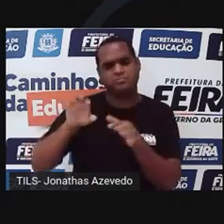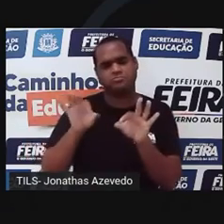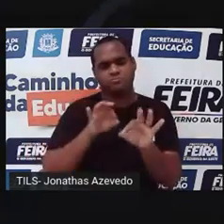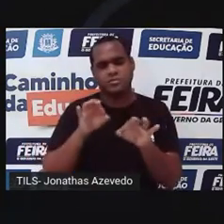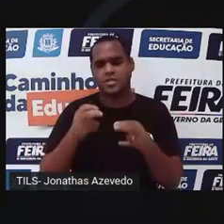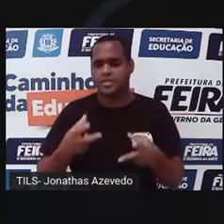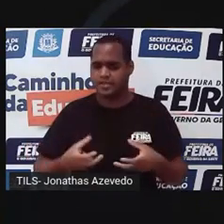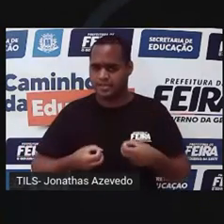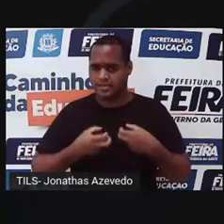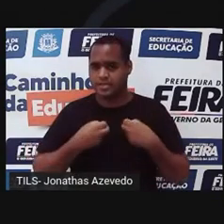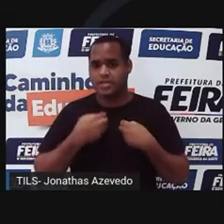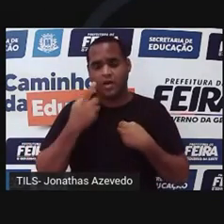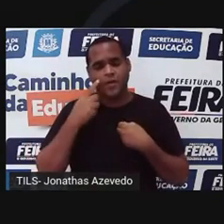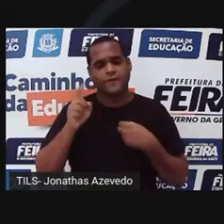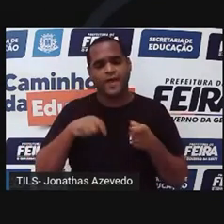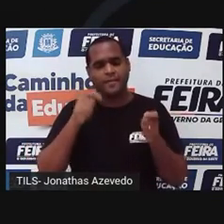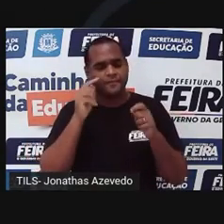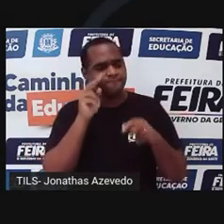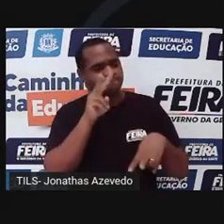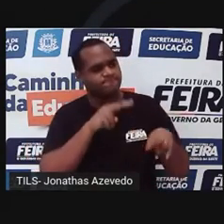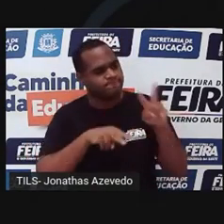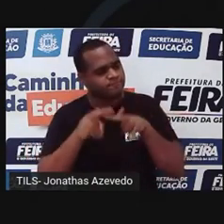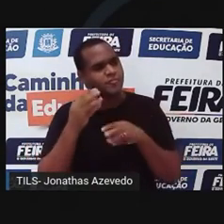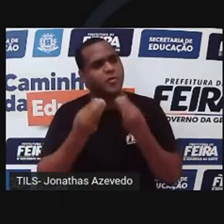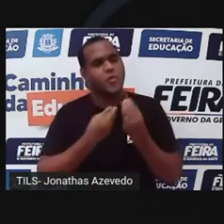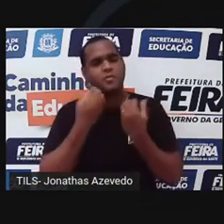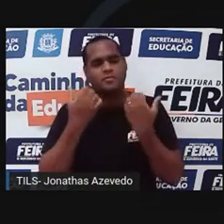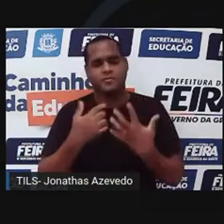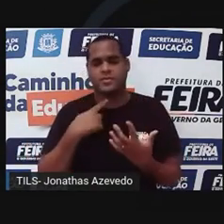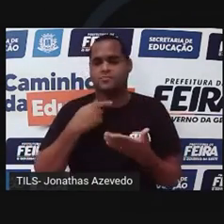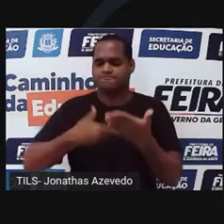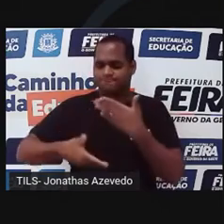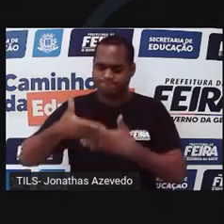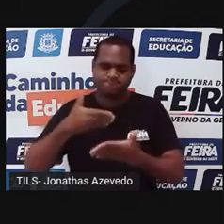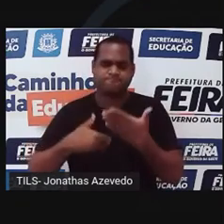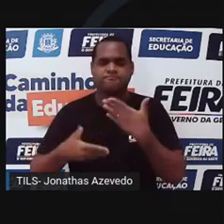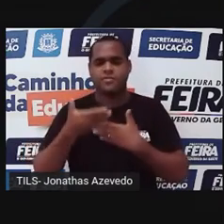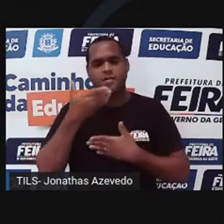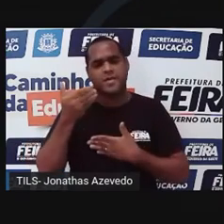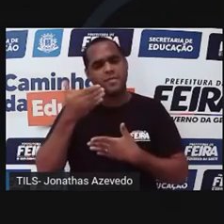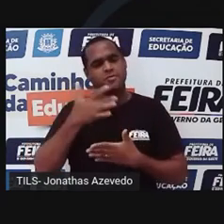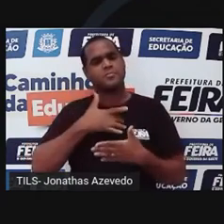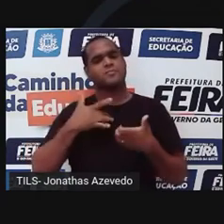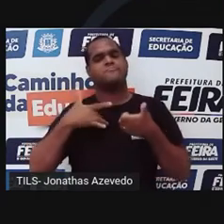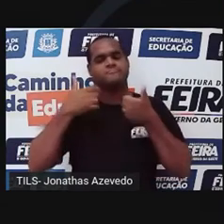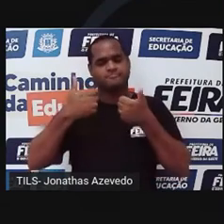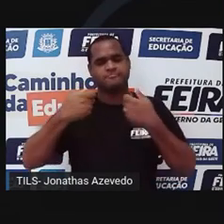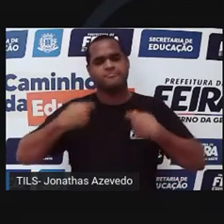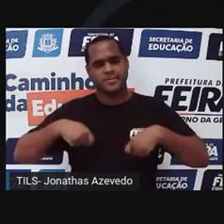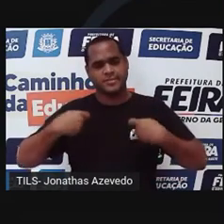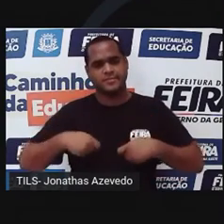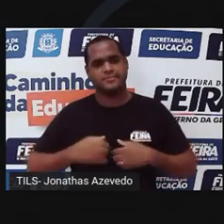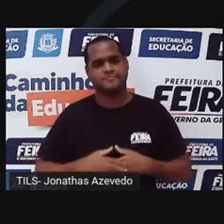tendo câncer, você começa a ter uma visão de que você tem que se cuidar melhor, que você tem que viver melhor, né?